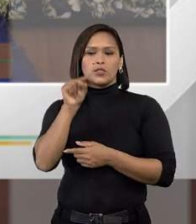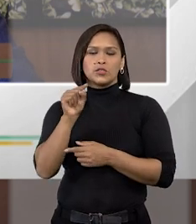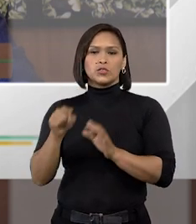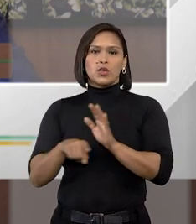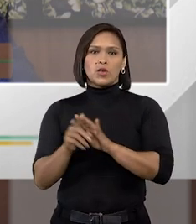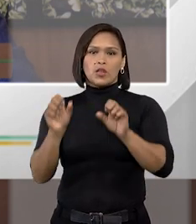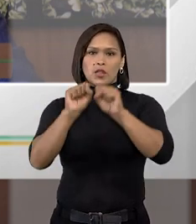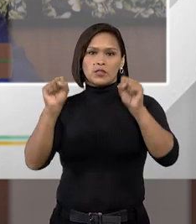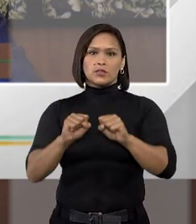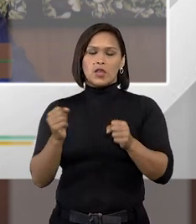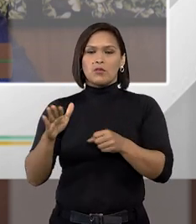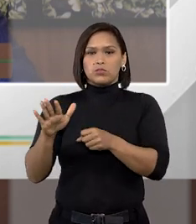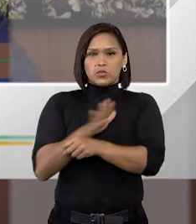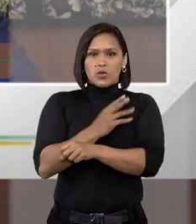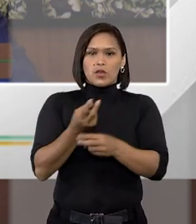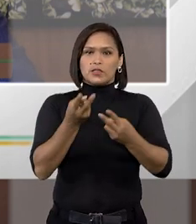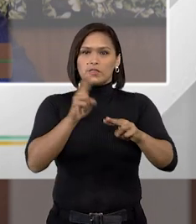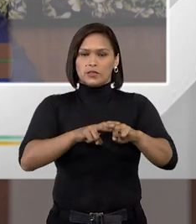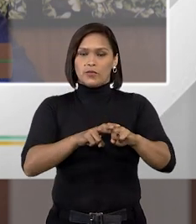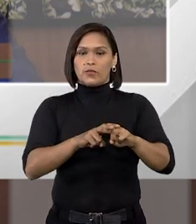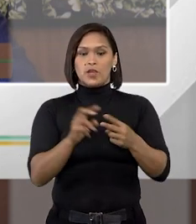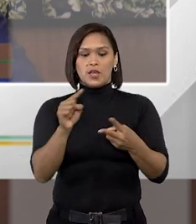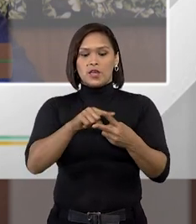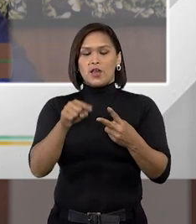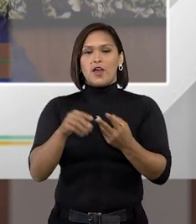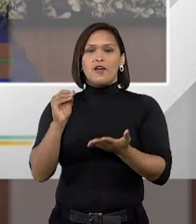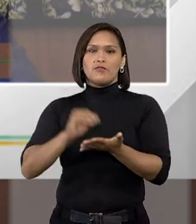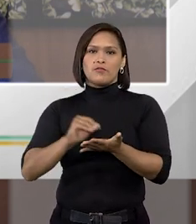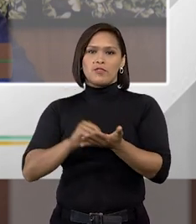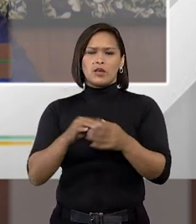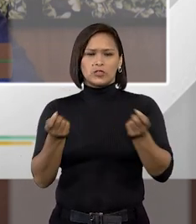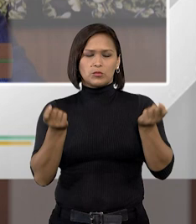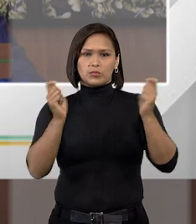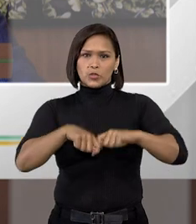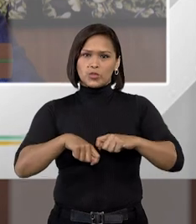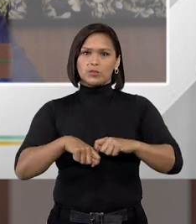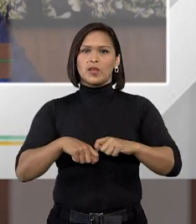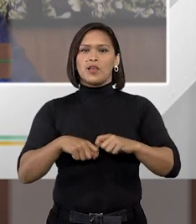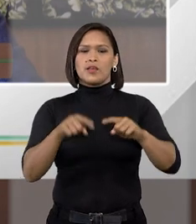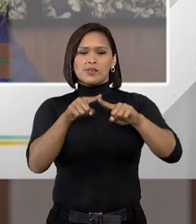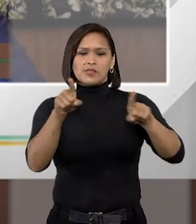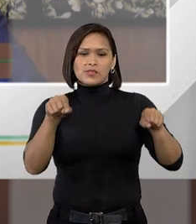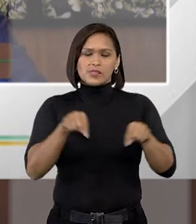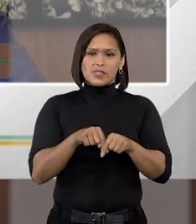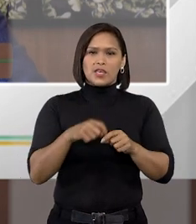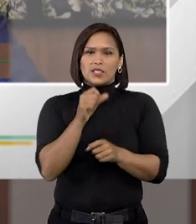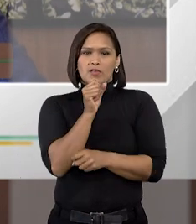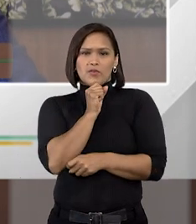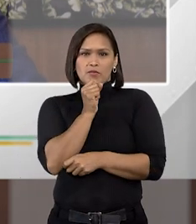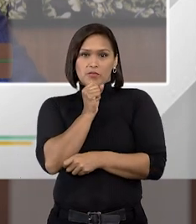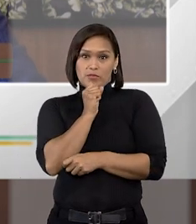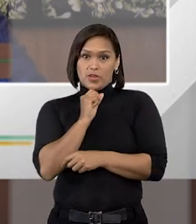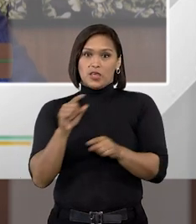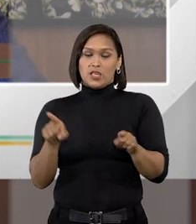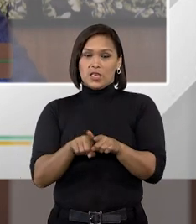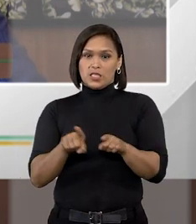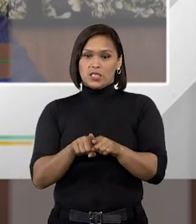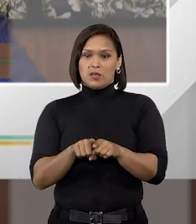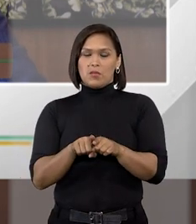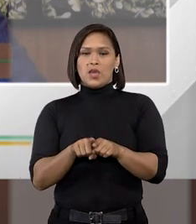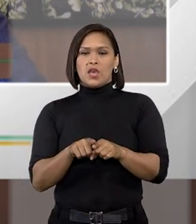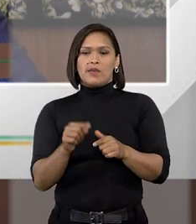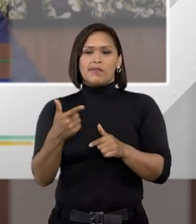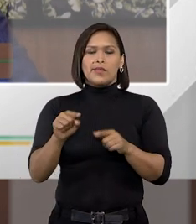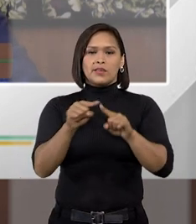é a superlotação em segundo lugar falta de condições celas úmidas celas que